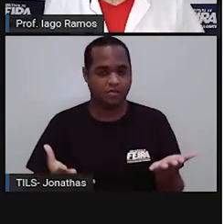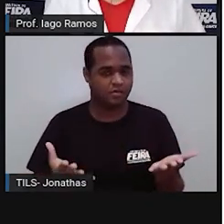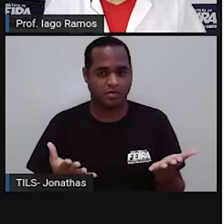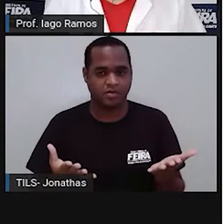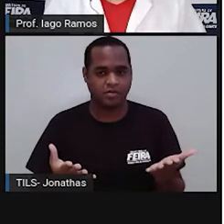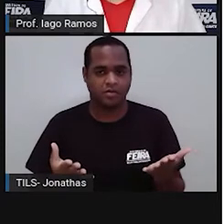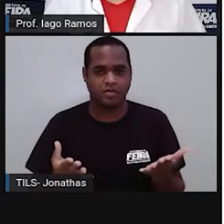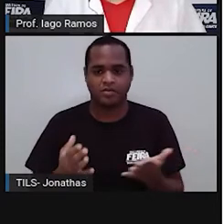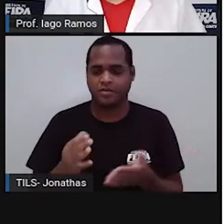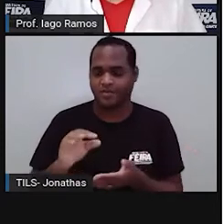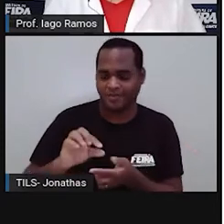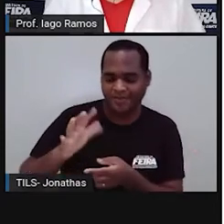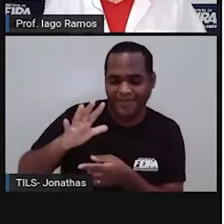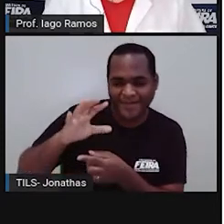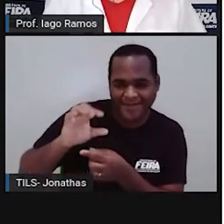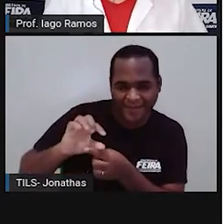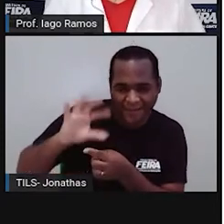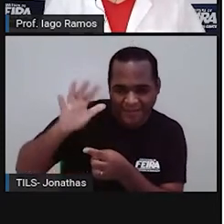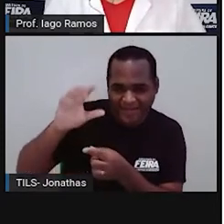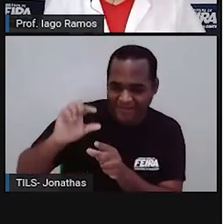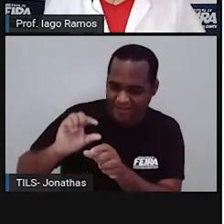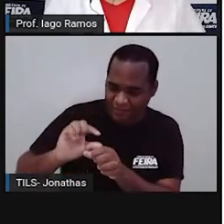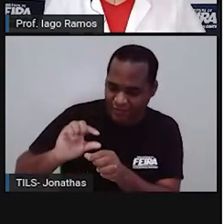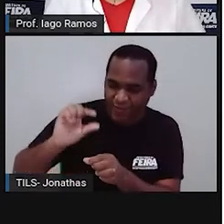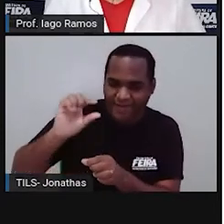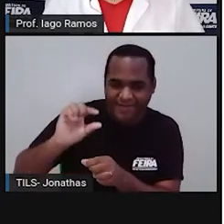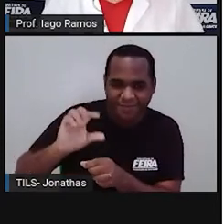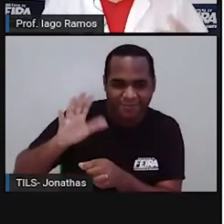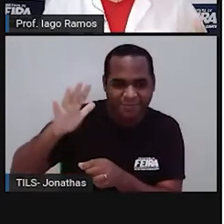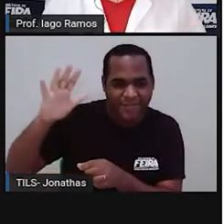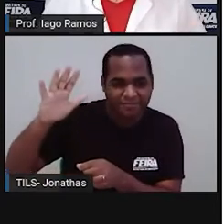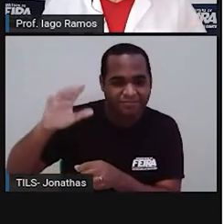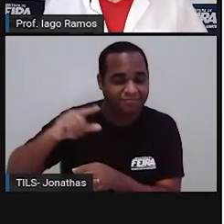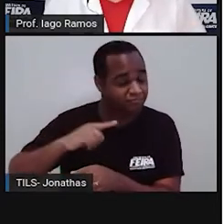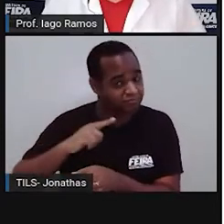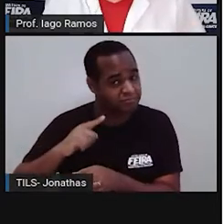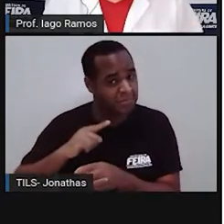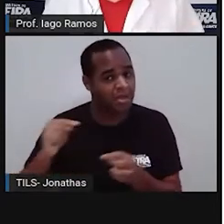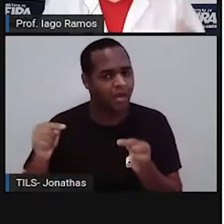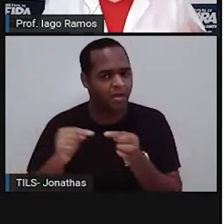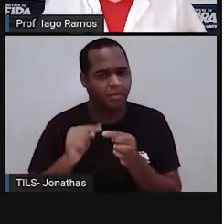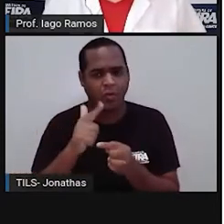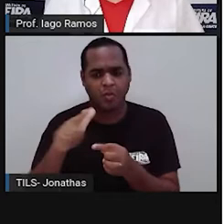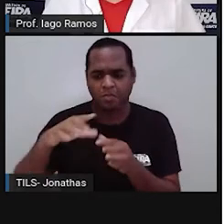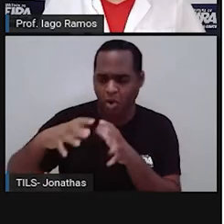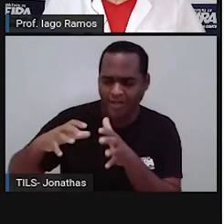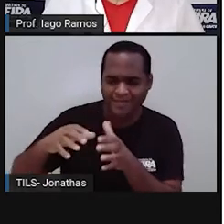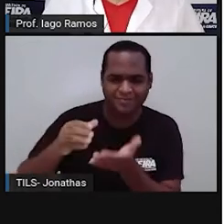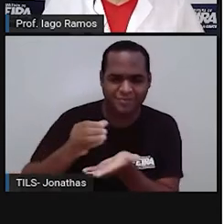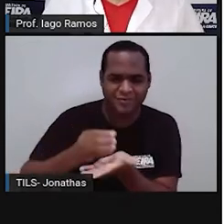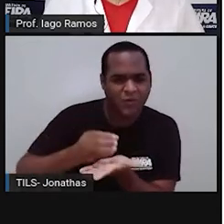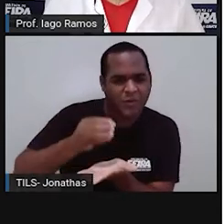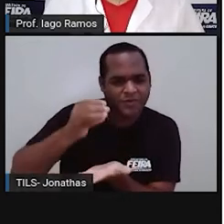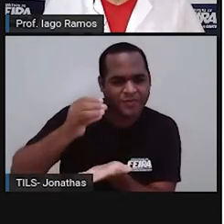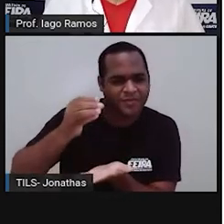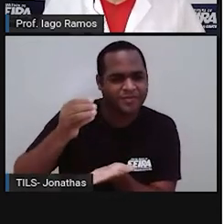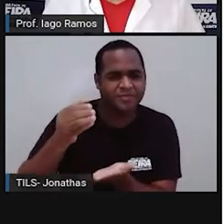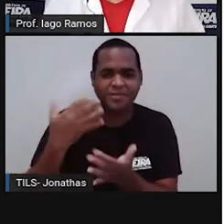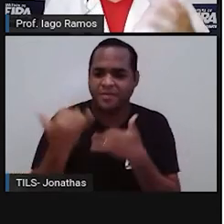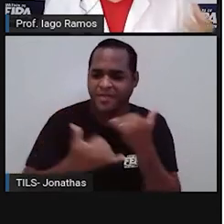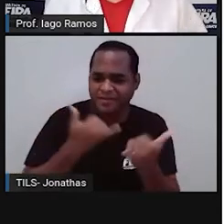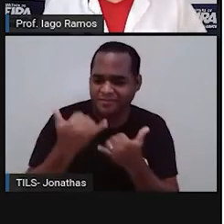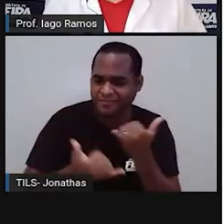diamante, uma joia, né? Um copo, uma bola que a gente usa para brincar,